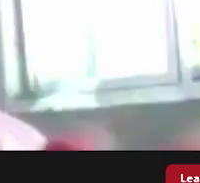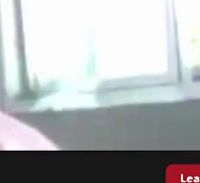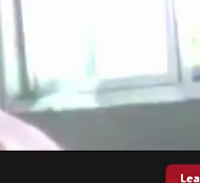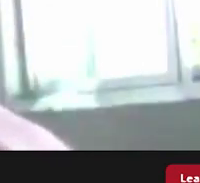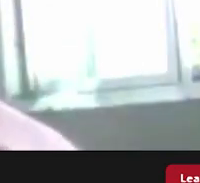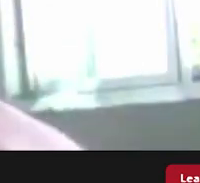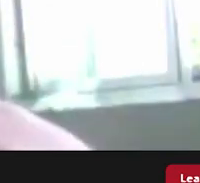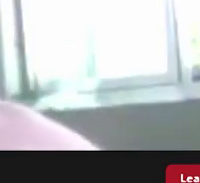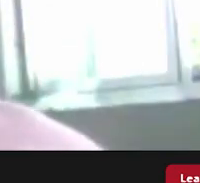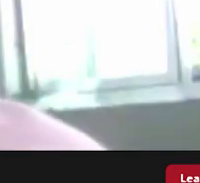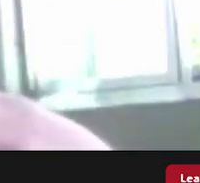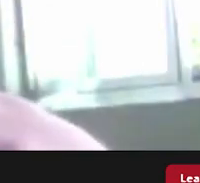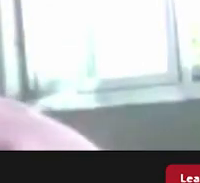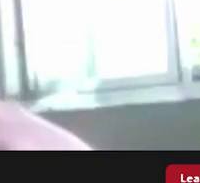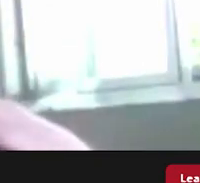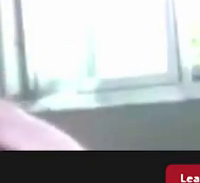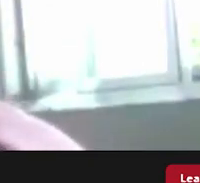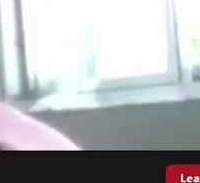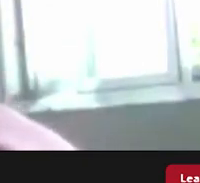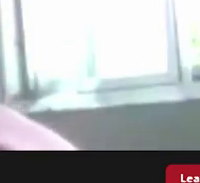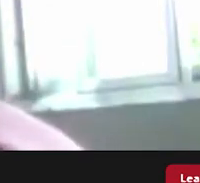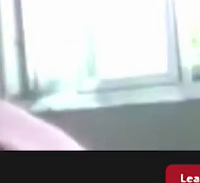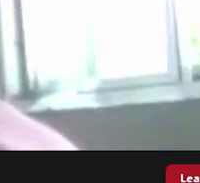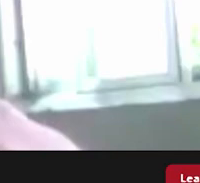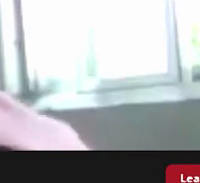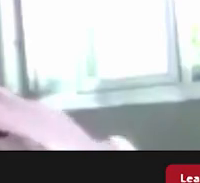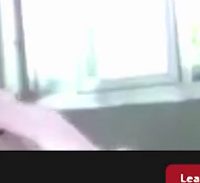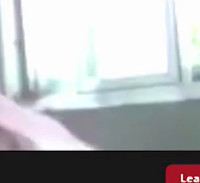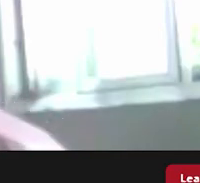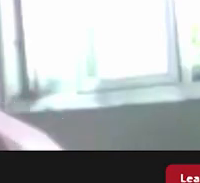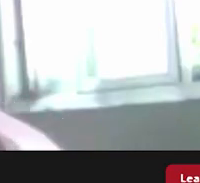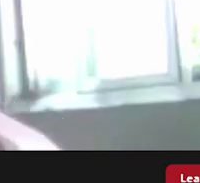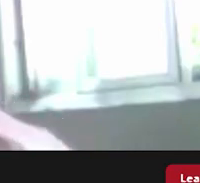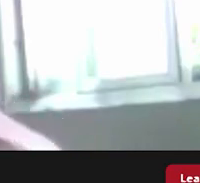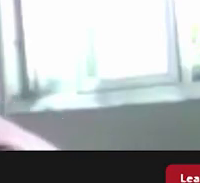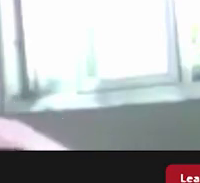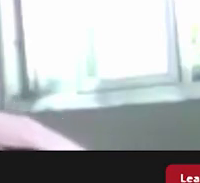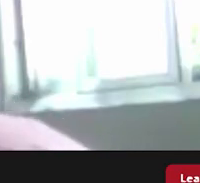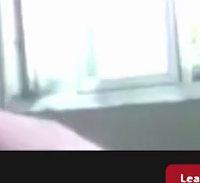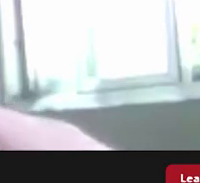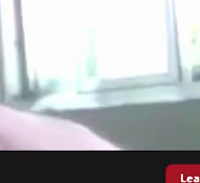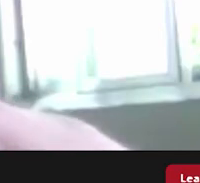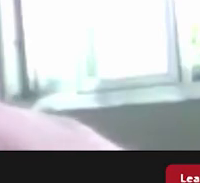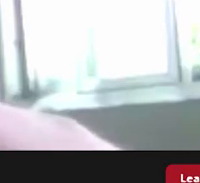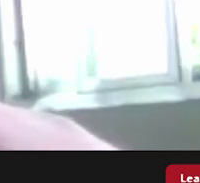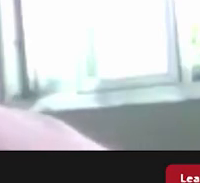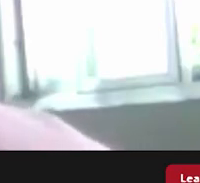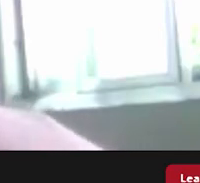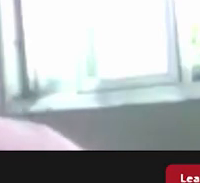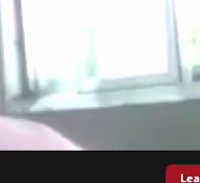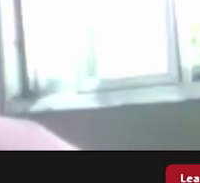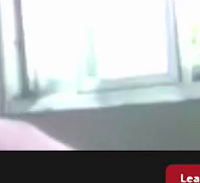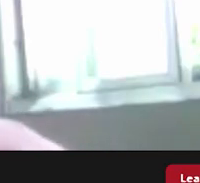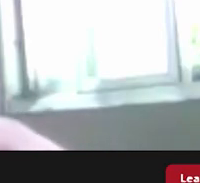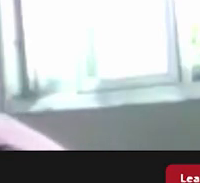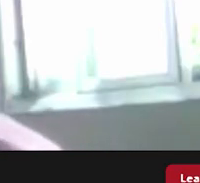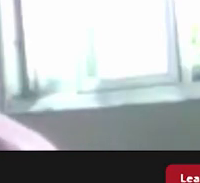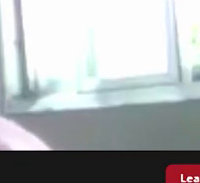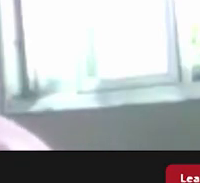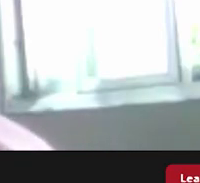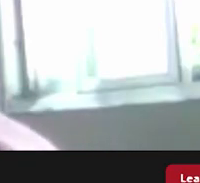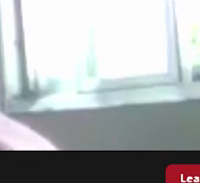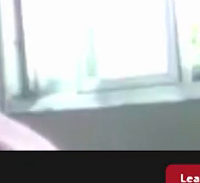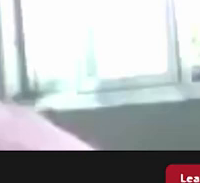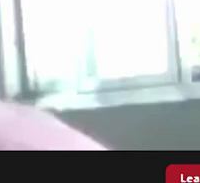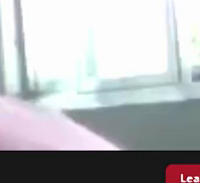contribuições dentre outras que aconteceram aqui do Infam fazer uma modesta sugestão